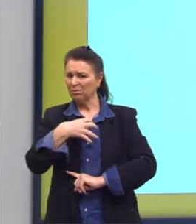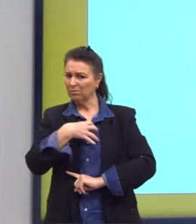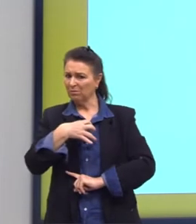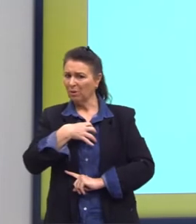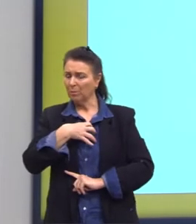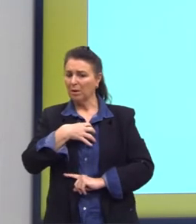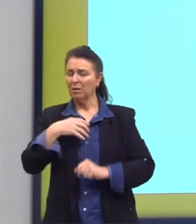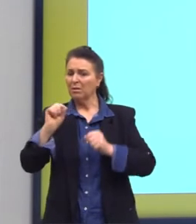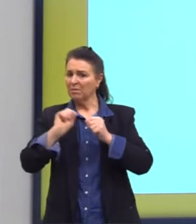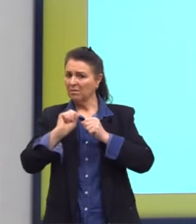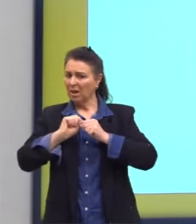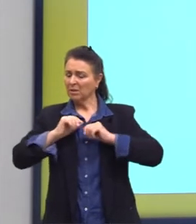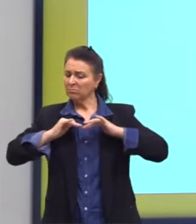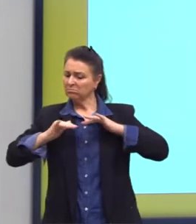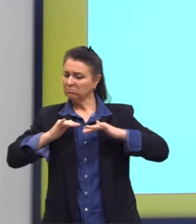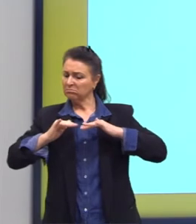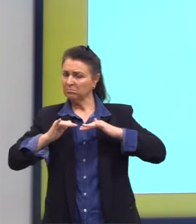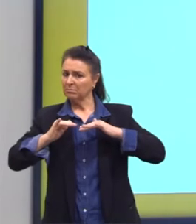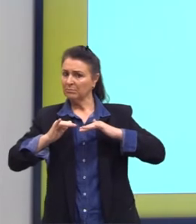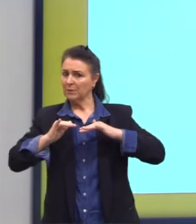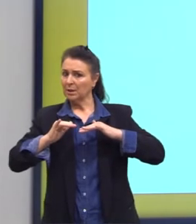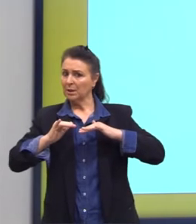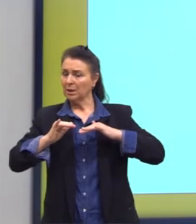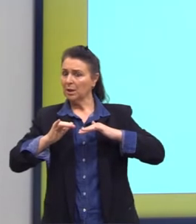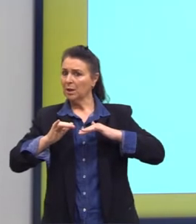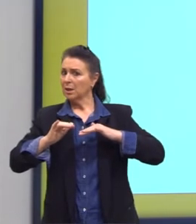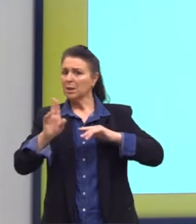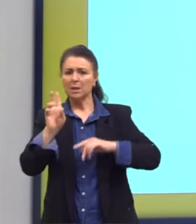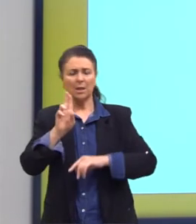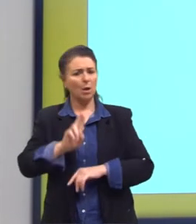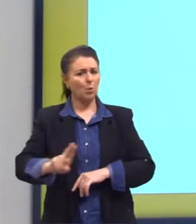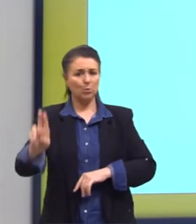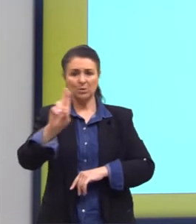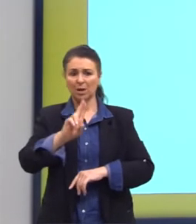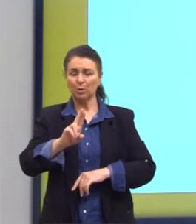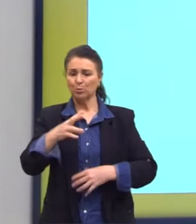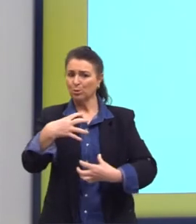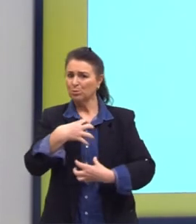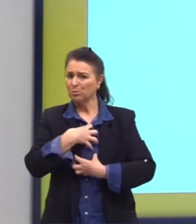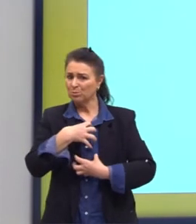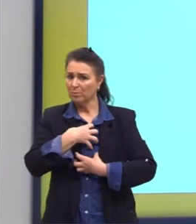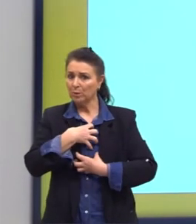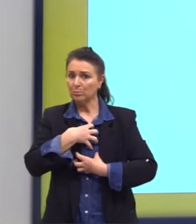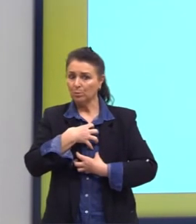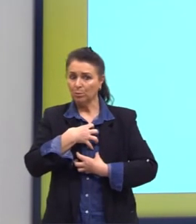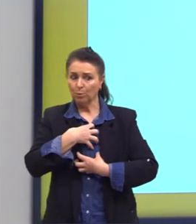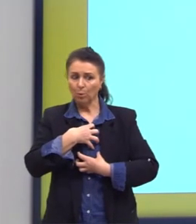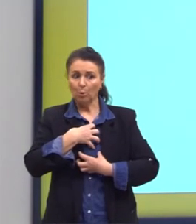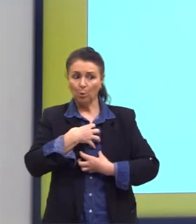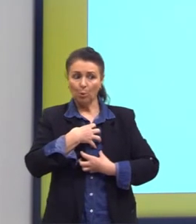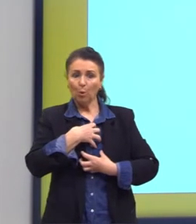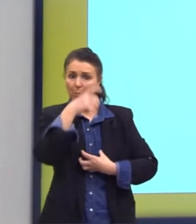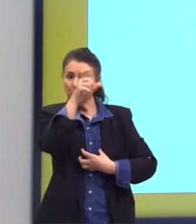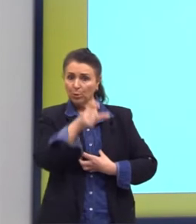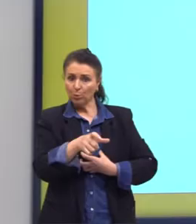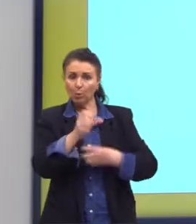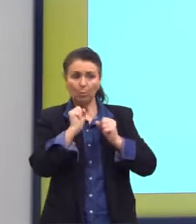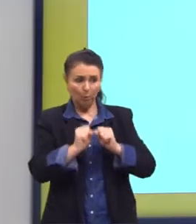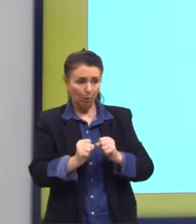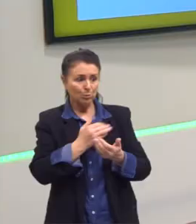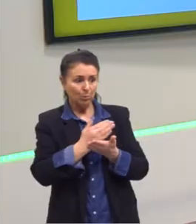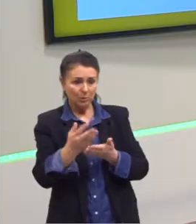agirmos sem os nossos instintos, nós também podemos nos tornar como os animais, perder nossa